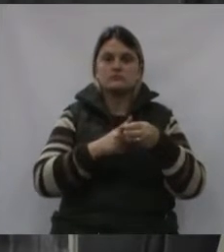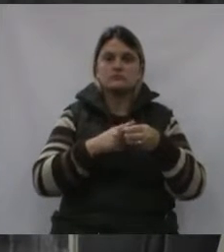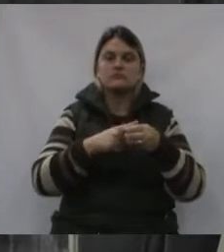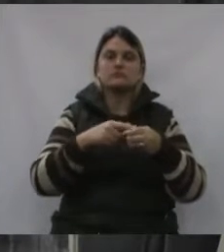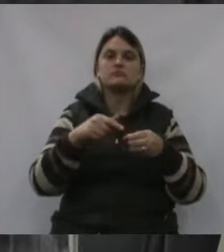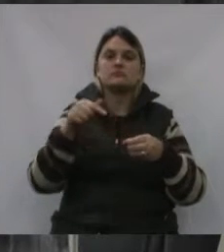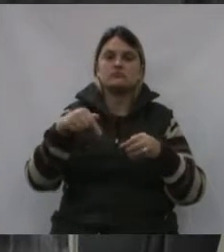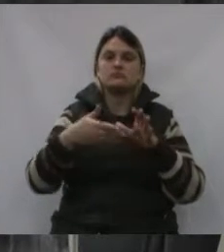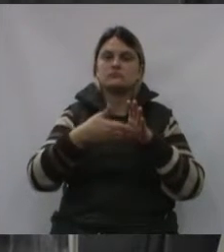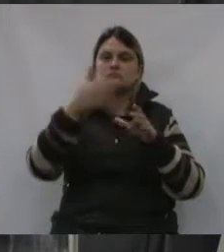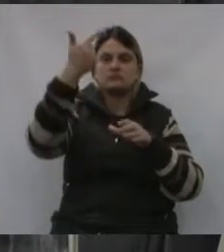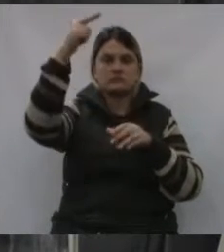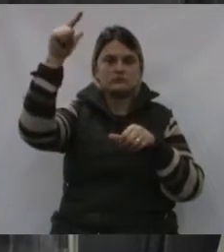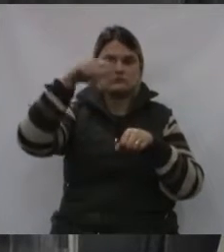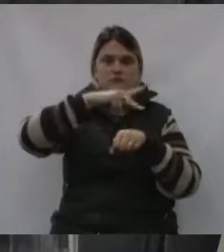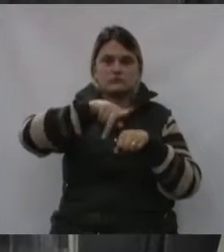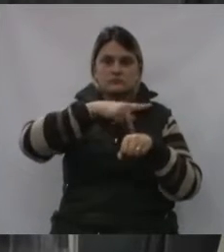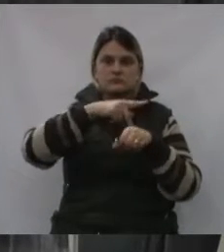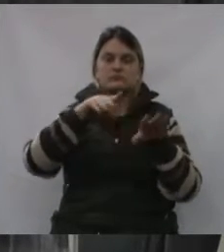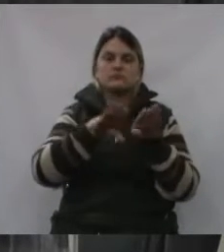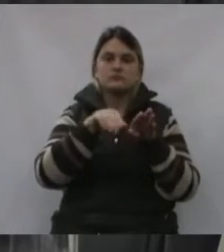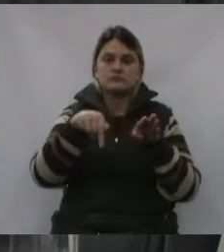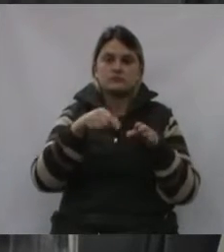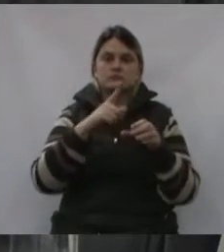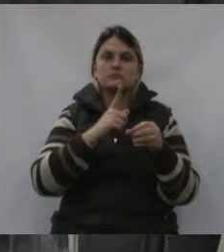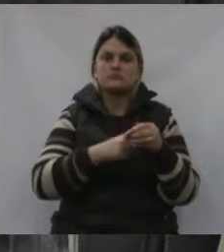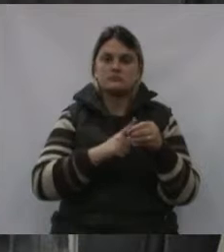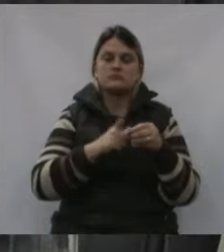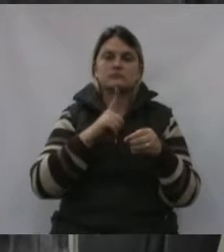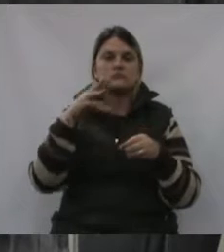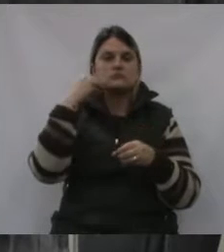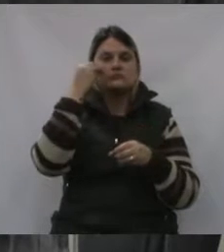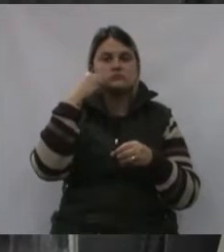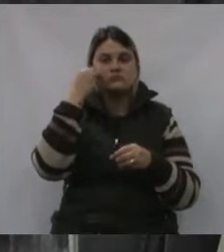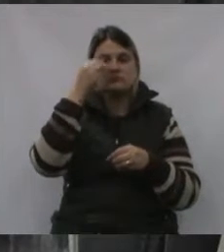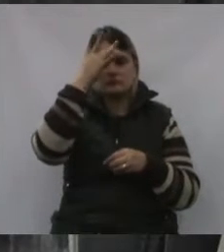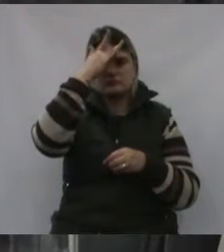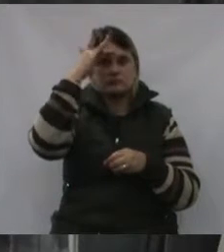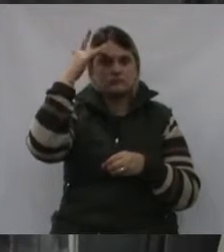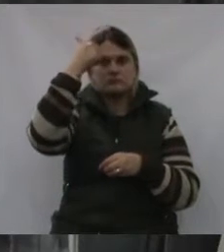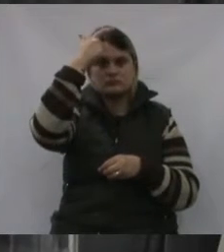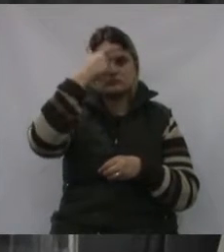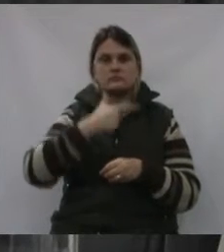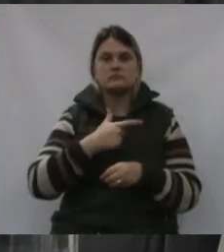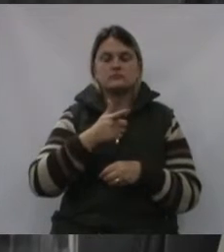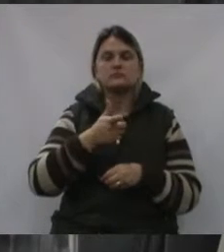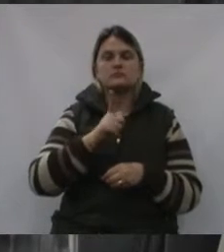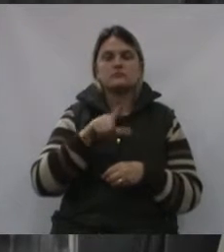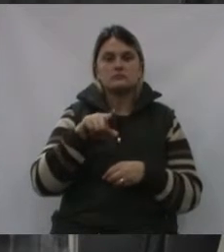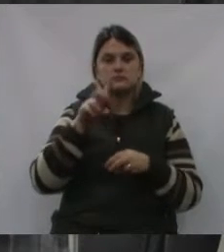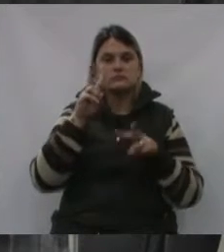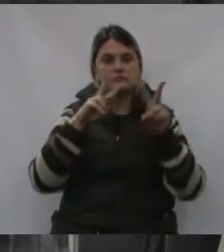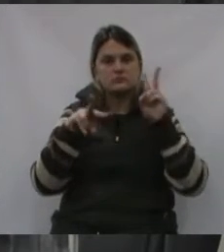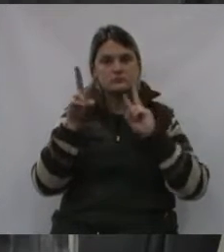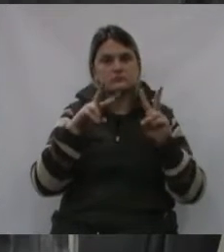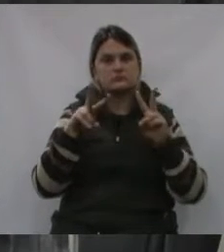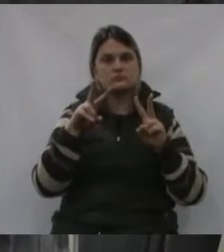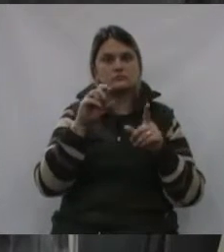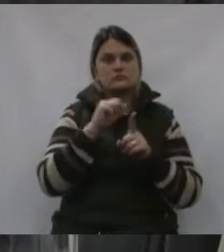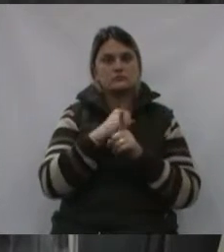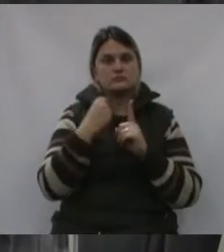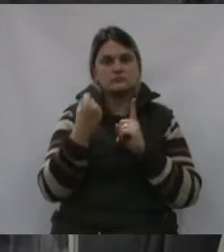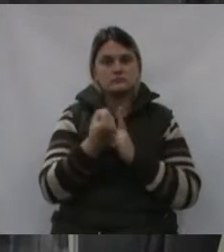do país, dentro da nossa cidade, dando oportunidade a essas pessoas que passam a ser vistas pela sociedade.